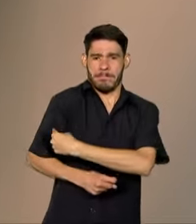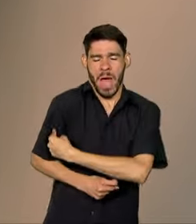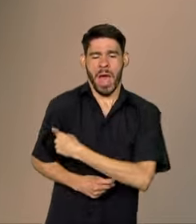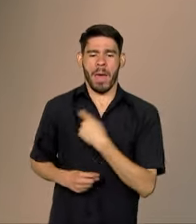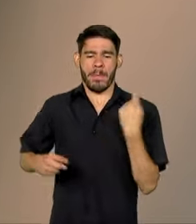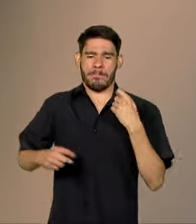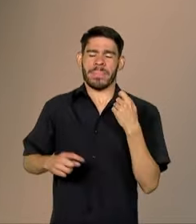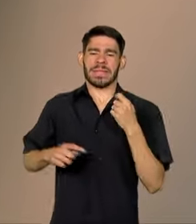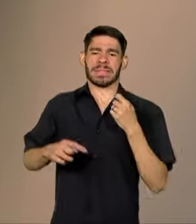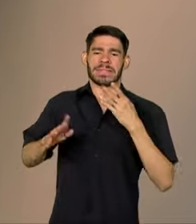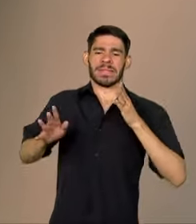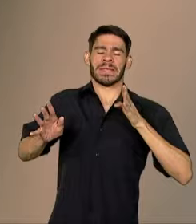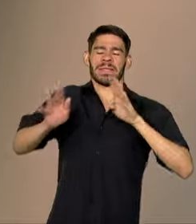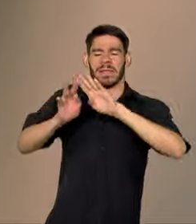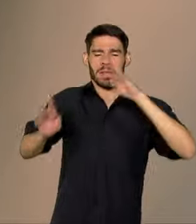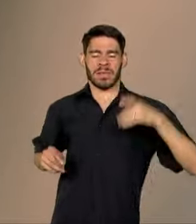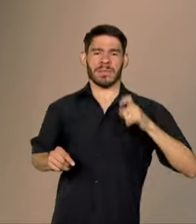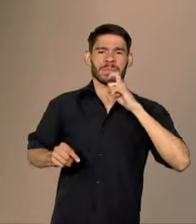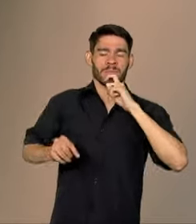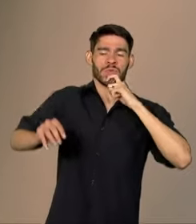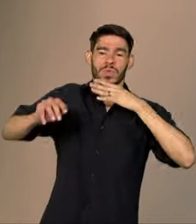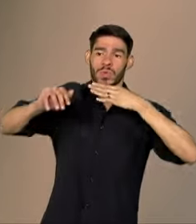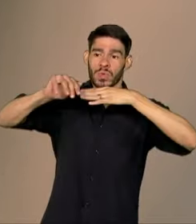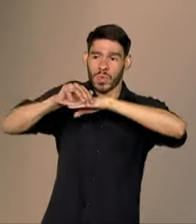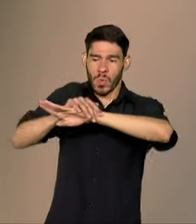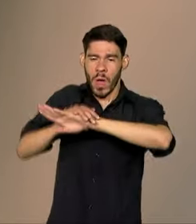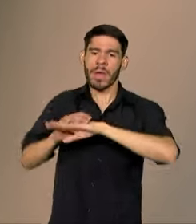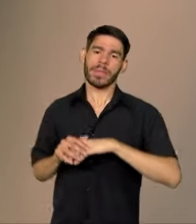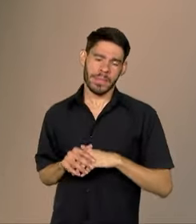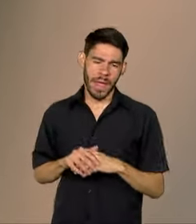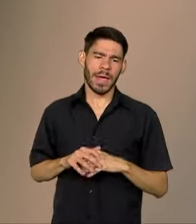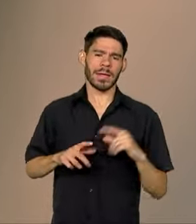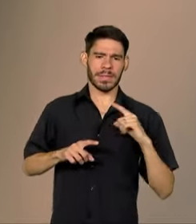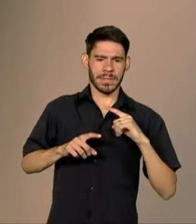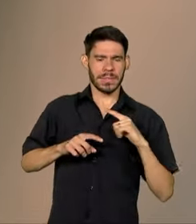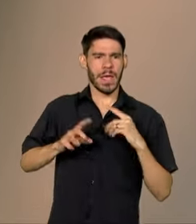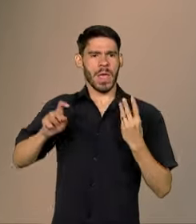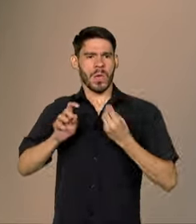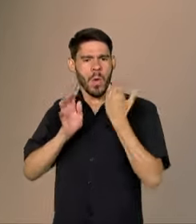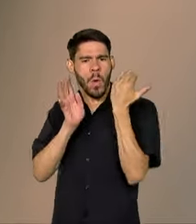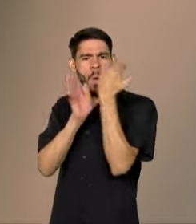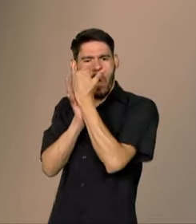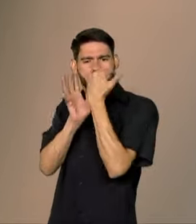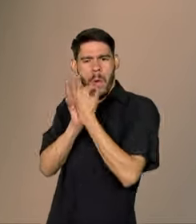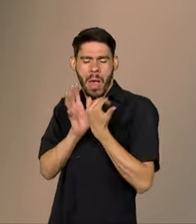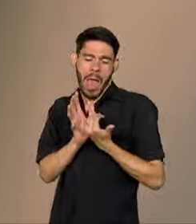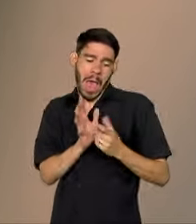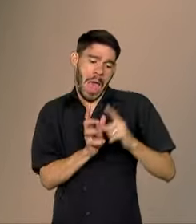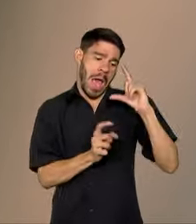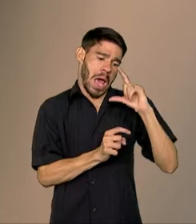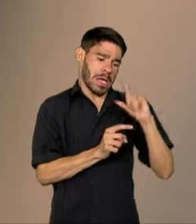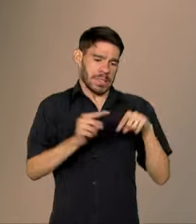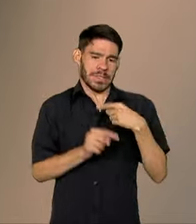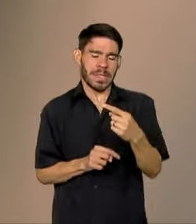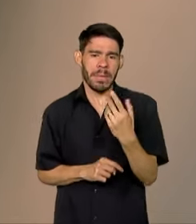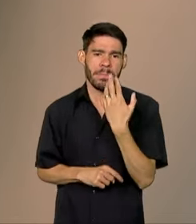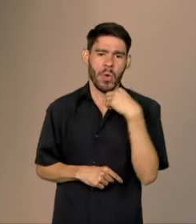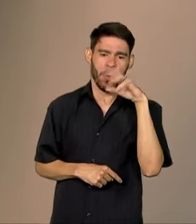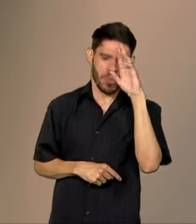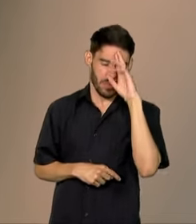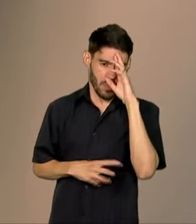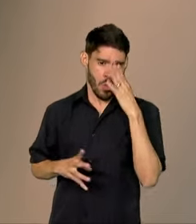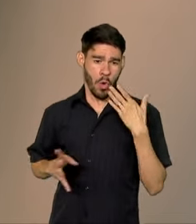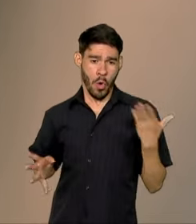tinha que conservar em geladeira, tinha todo um esquema de tomar antes, depois, durante as refeições.